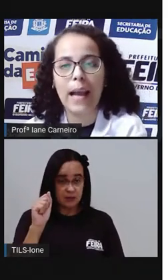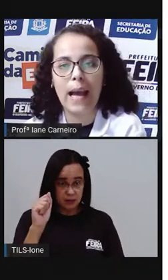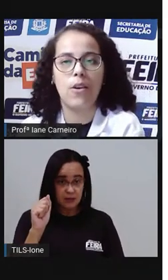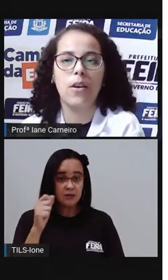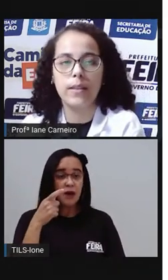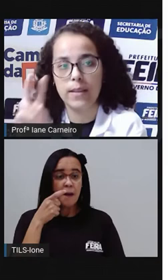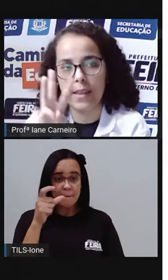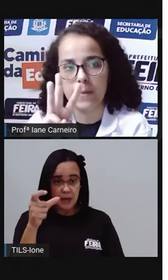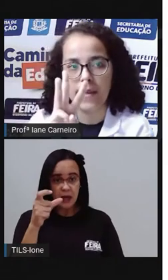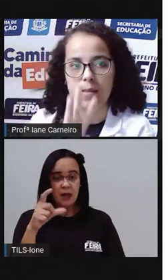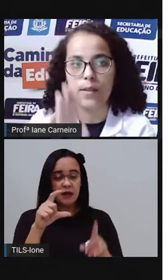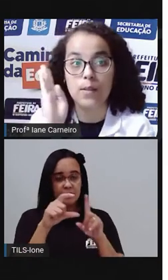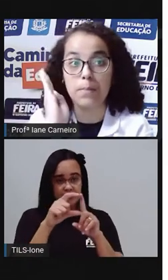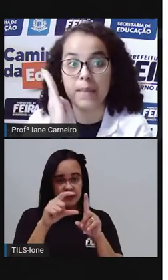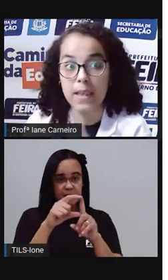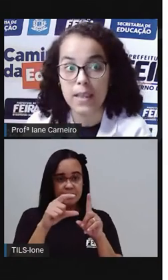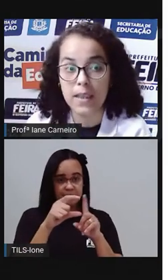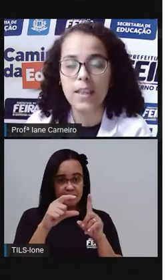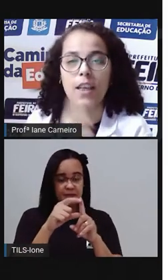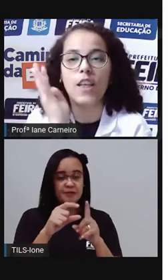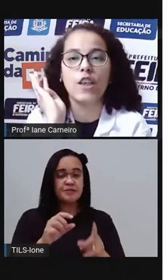Minhoca. Ó, tem três pedacinhos.